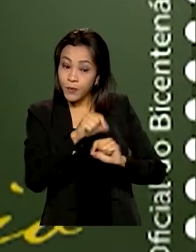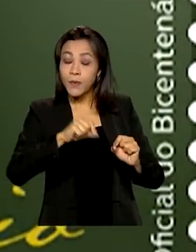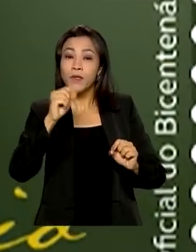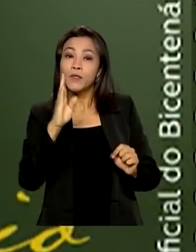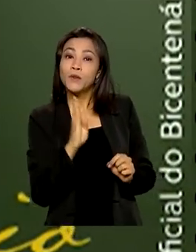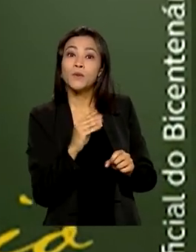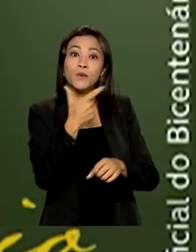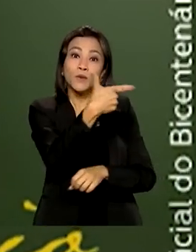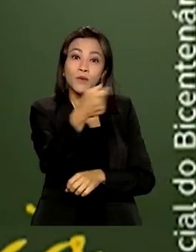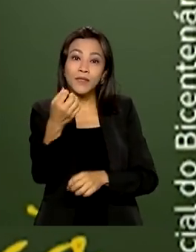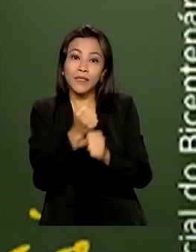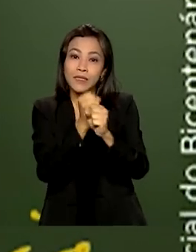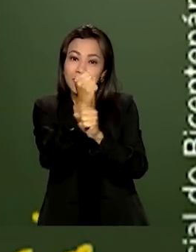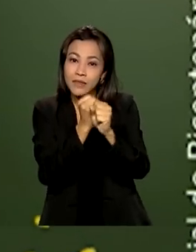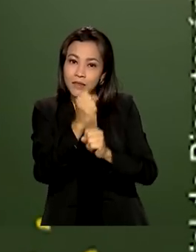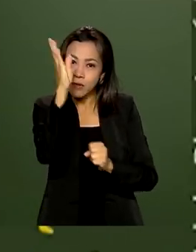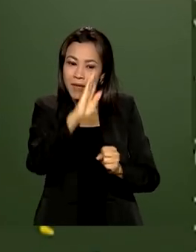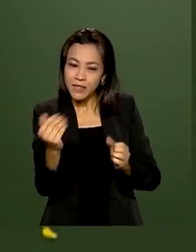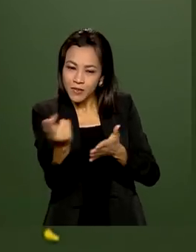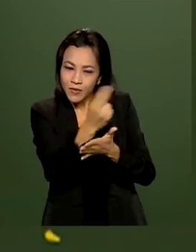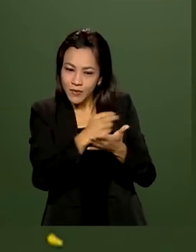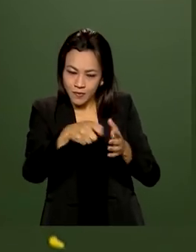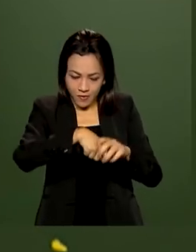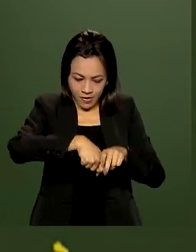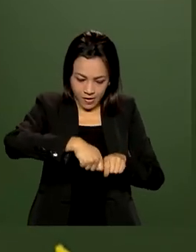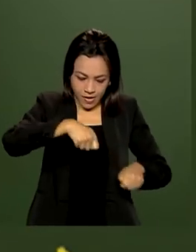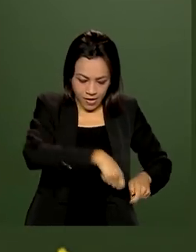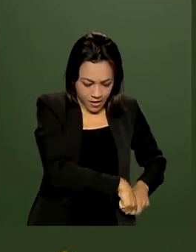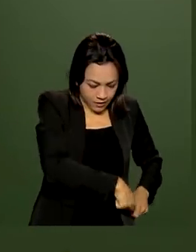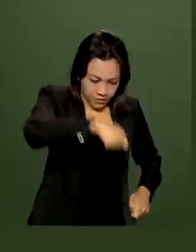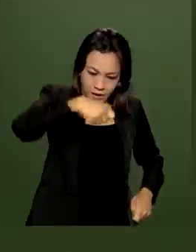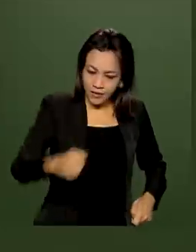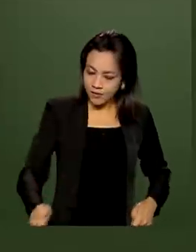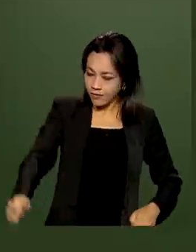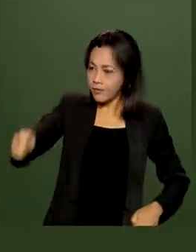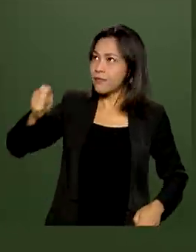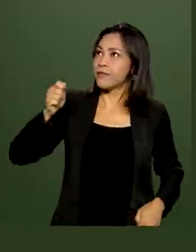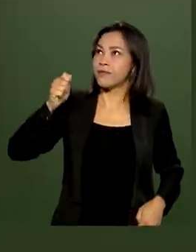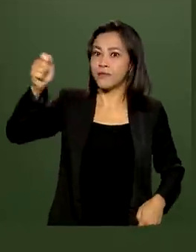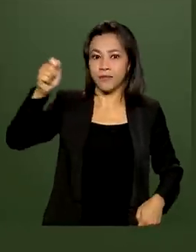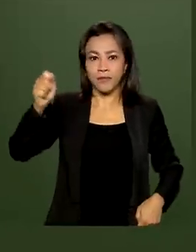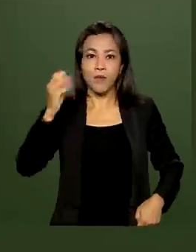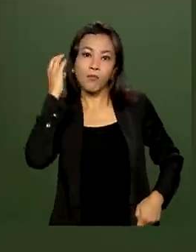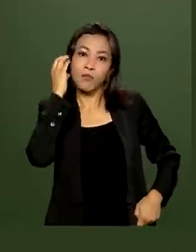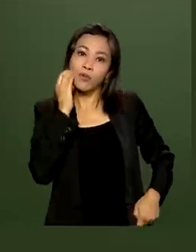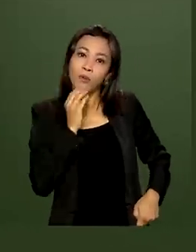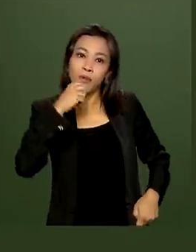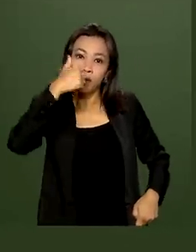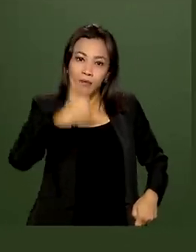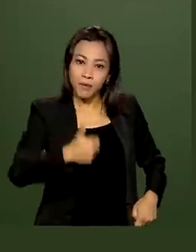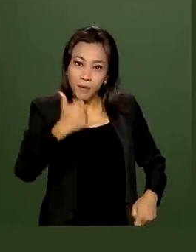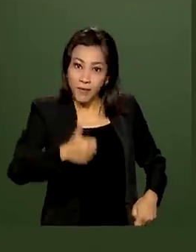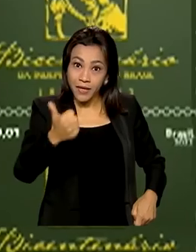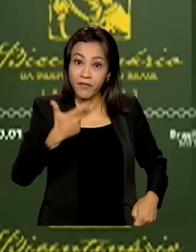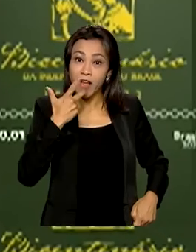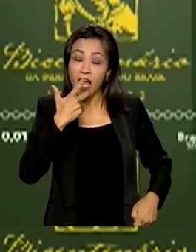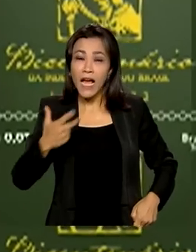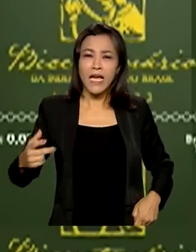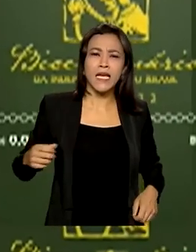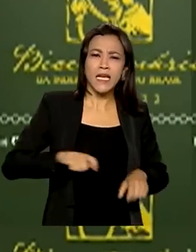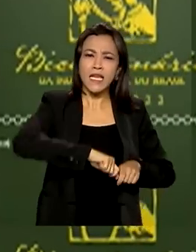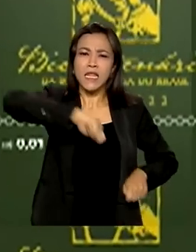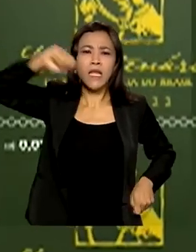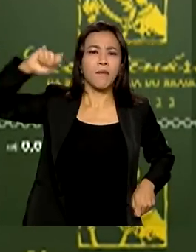Bicentenário, que reproduz a espada levantada por Dom Pedro I ao gritar independência ou morte